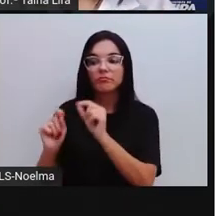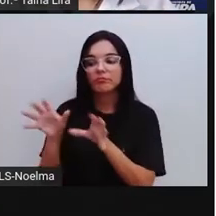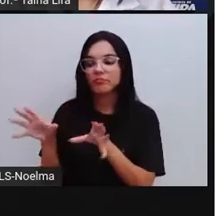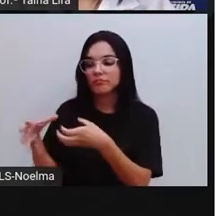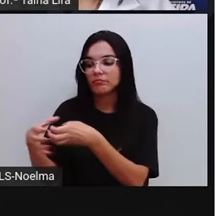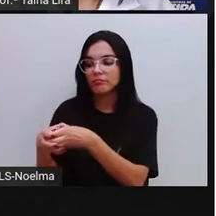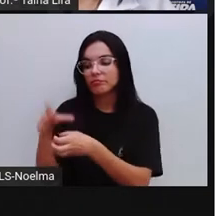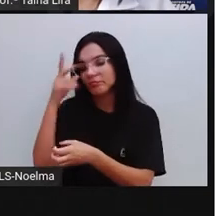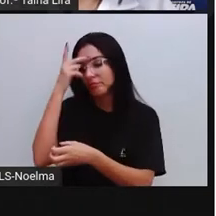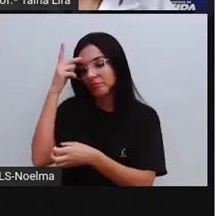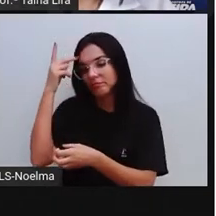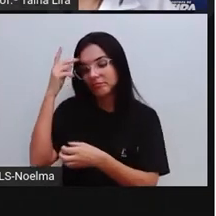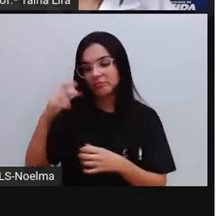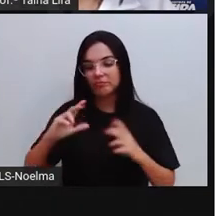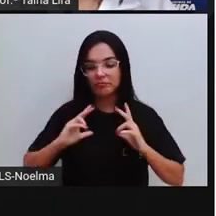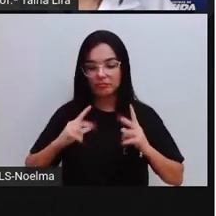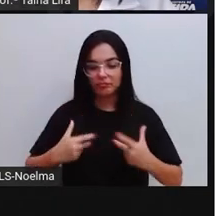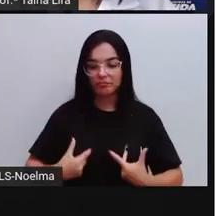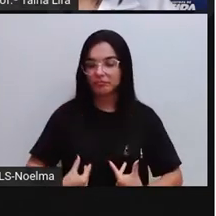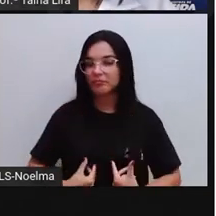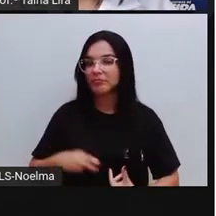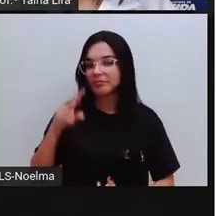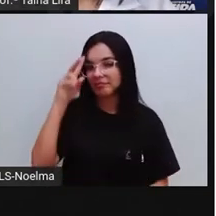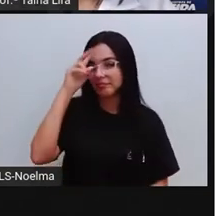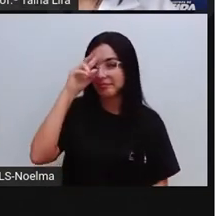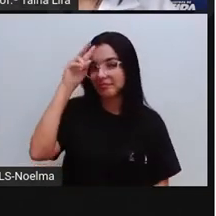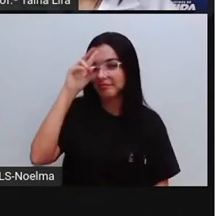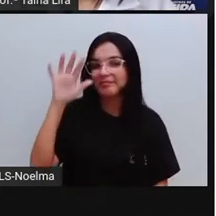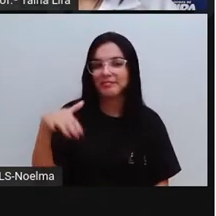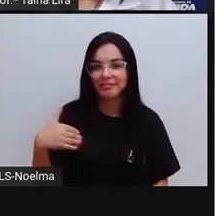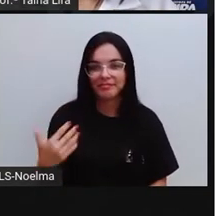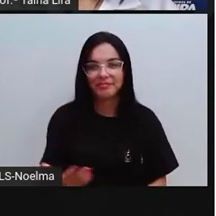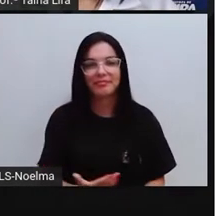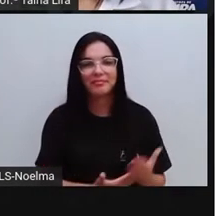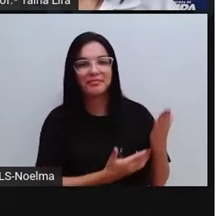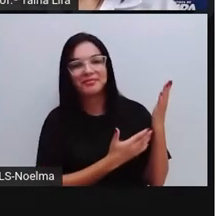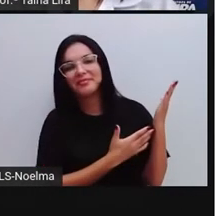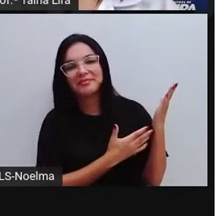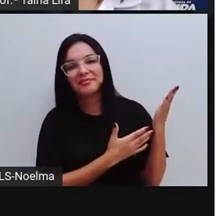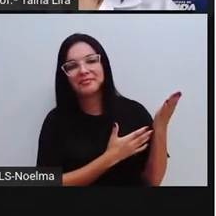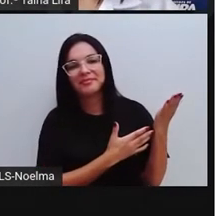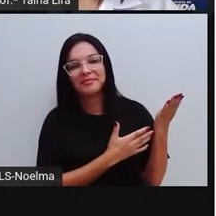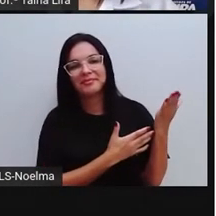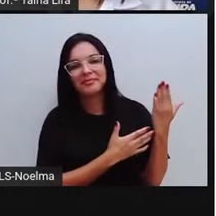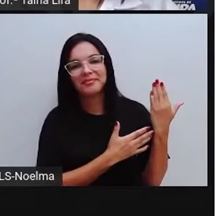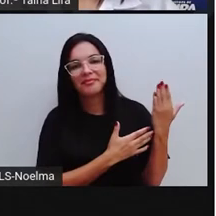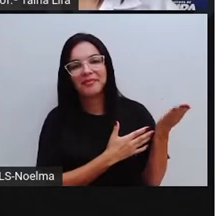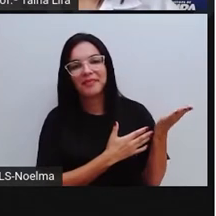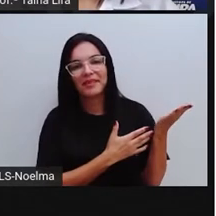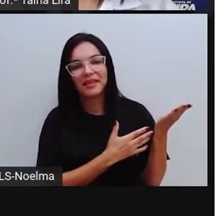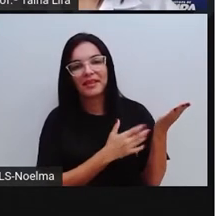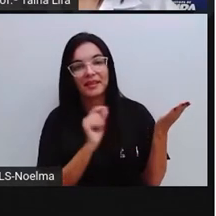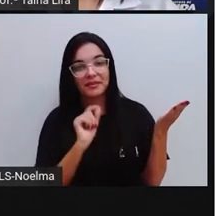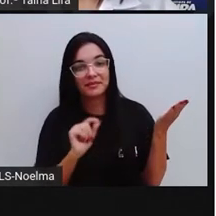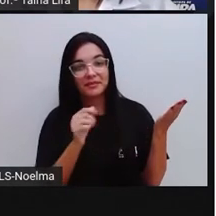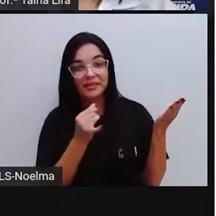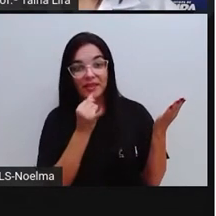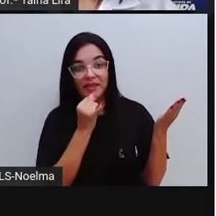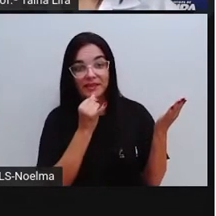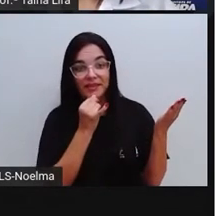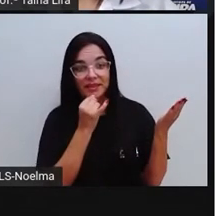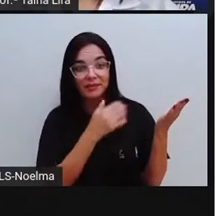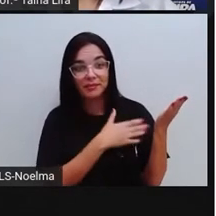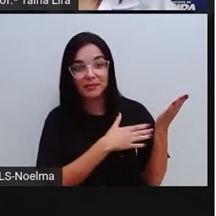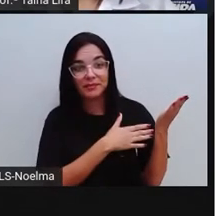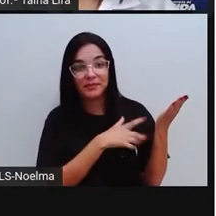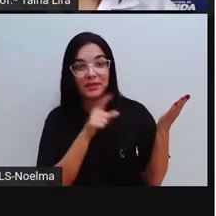os seres humanos, os seres vivos. Lembram disso? Olha lá, esse é um exemplo de panô, mostrando aí, ó,